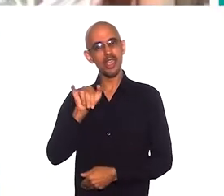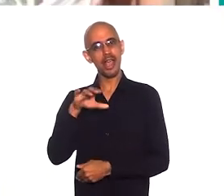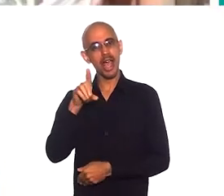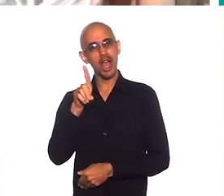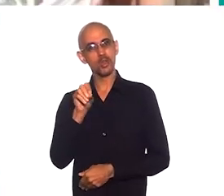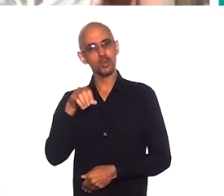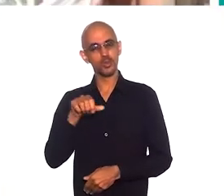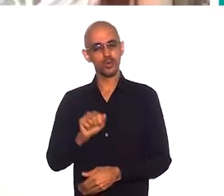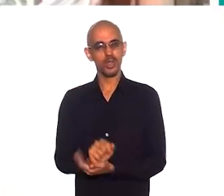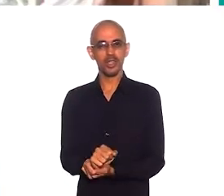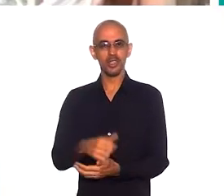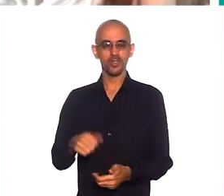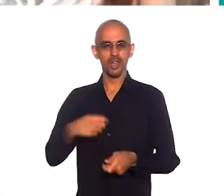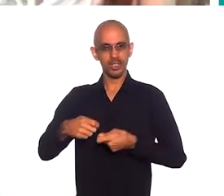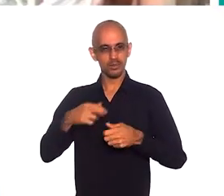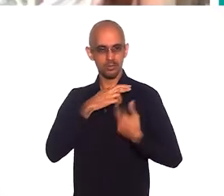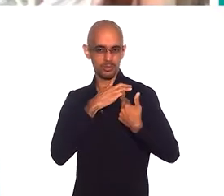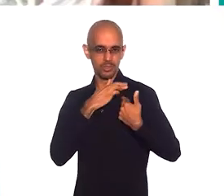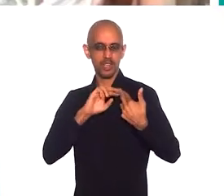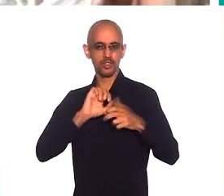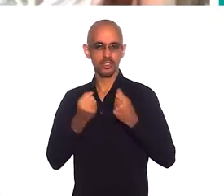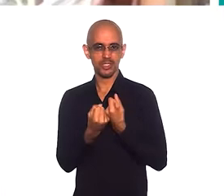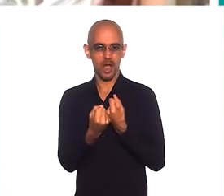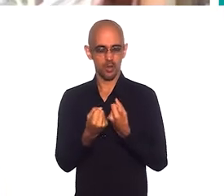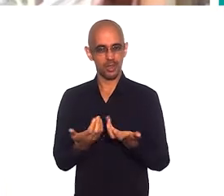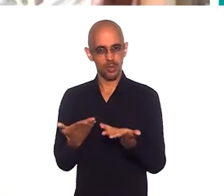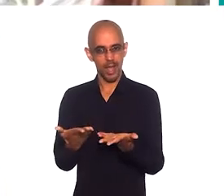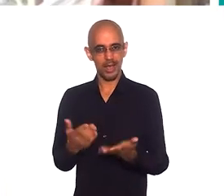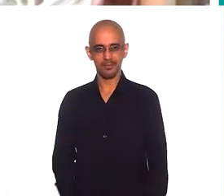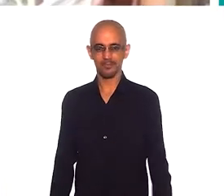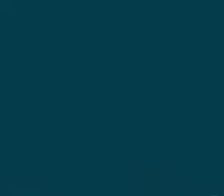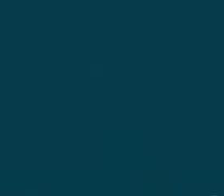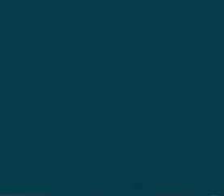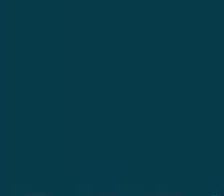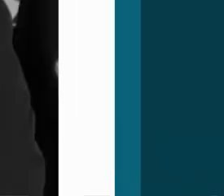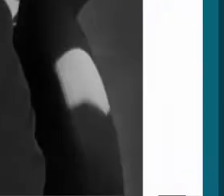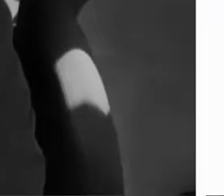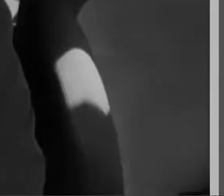Ricardo Brasil e o Responsabilidade Social está no ar.